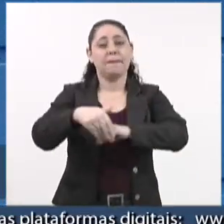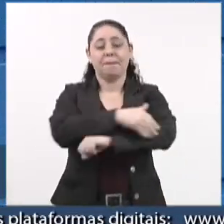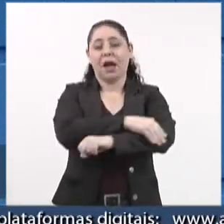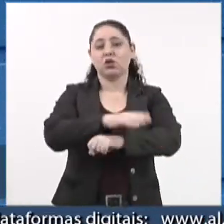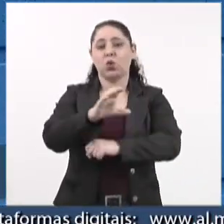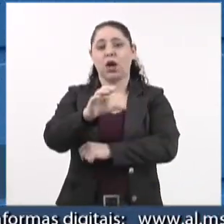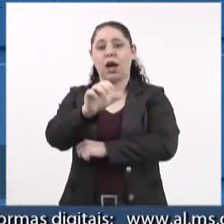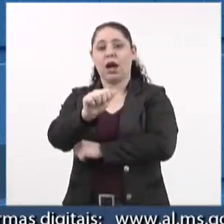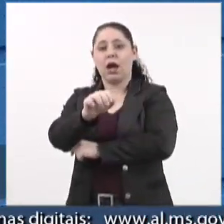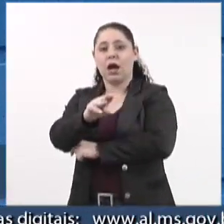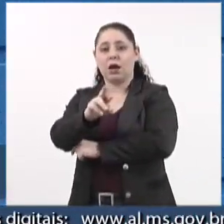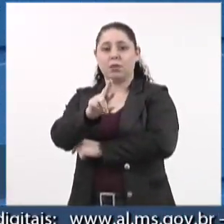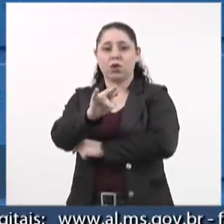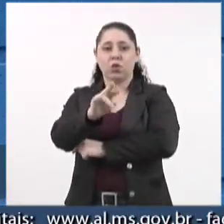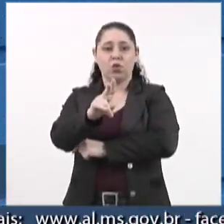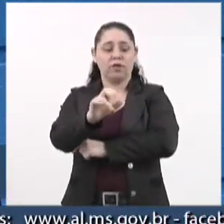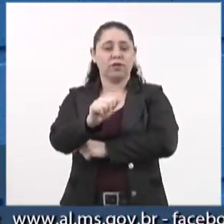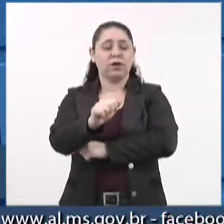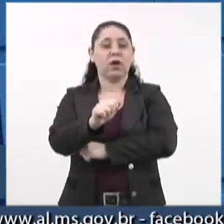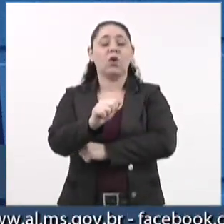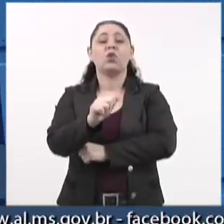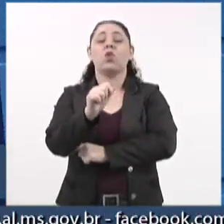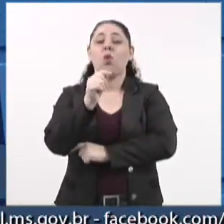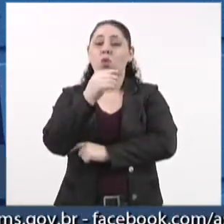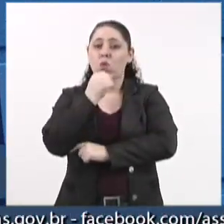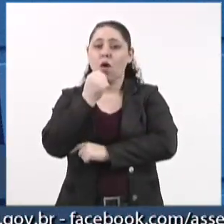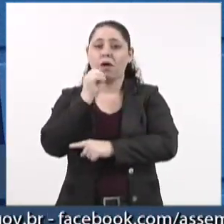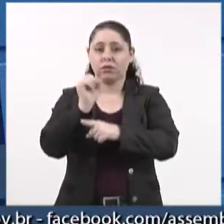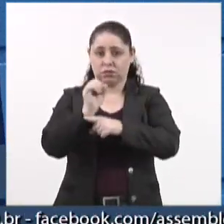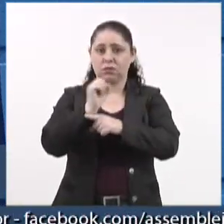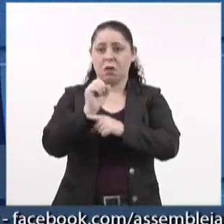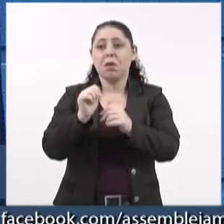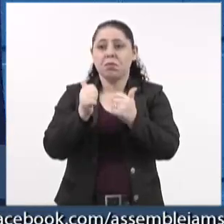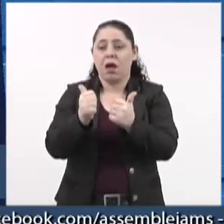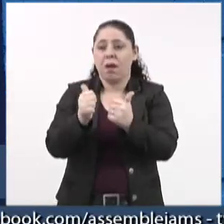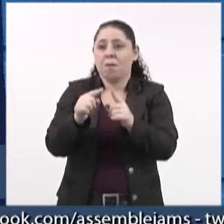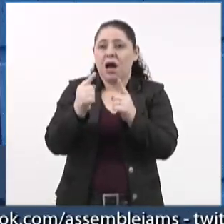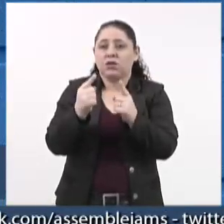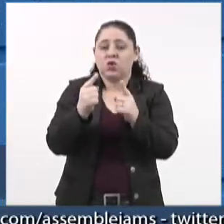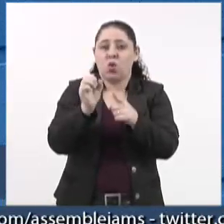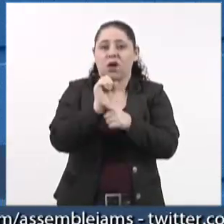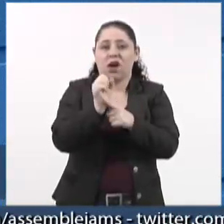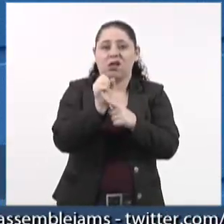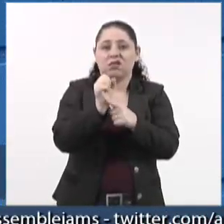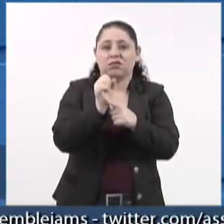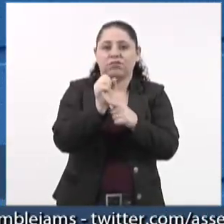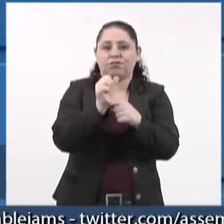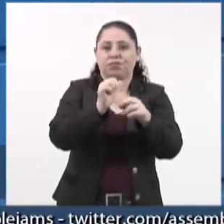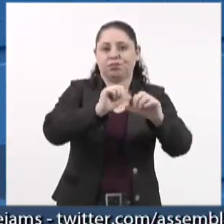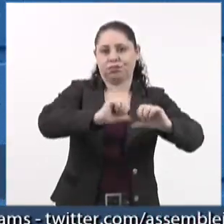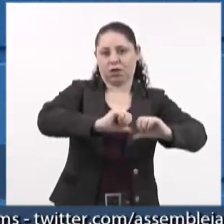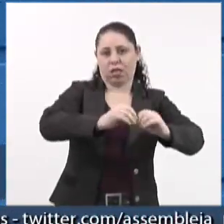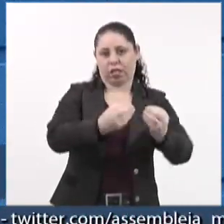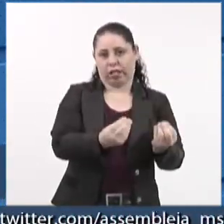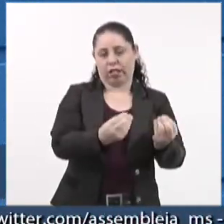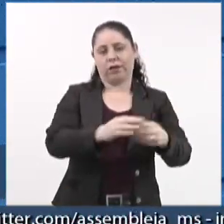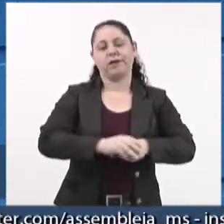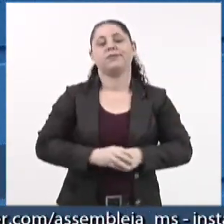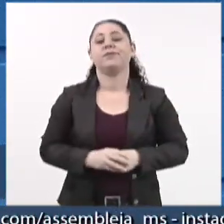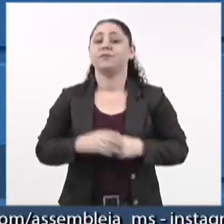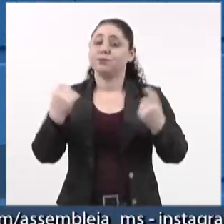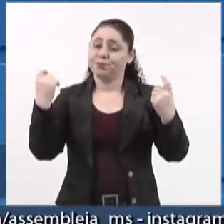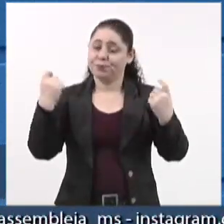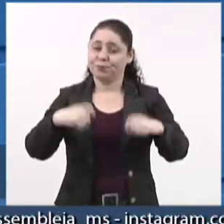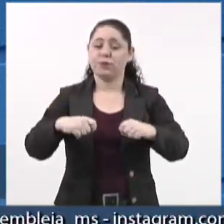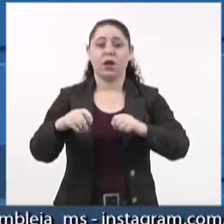Cabriúva. O condutor saiu ileso, mas o carro da empresa onde trabalha como motorista ficou destruído. Tal medida se faz necessária para